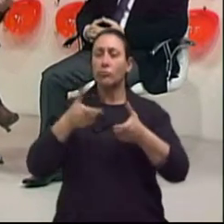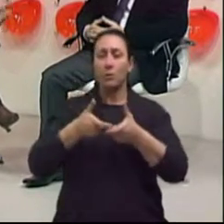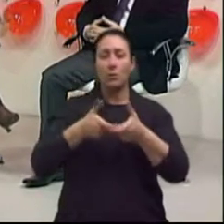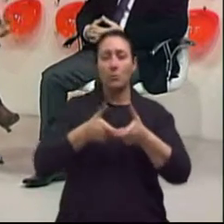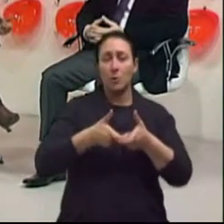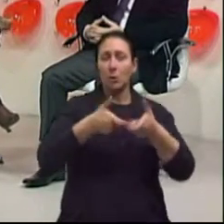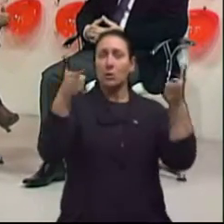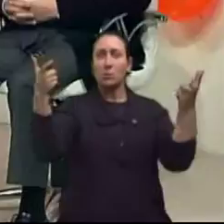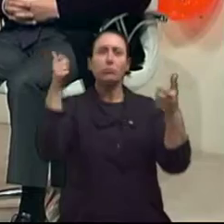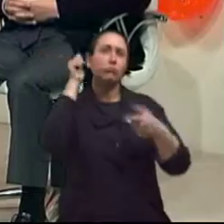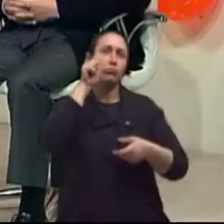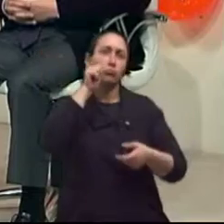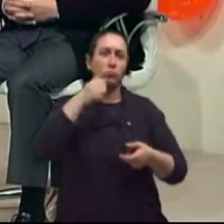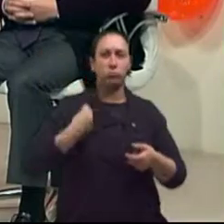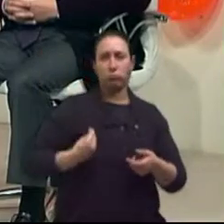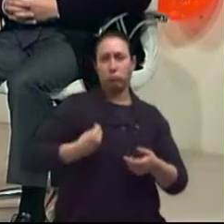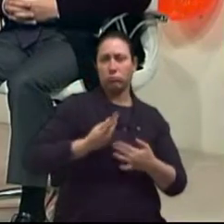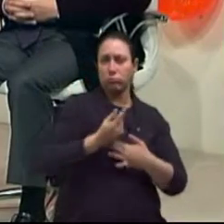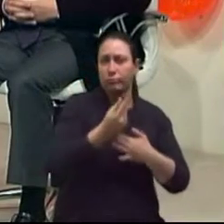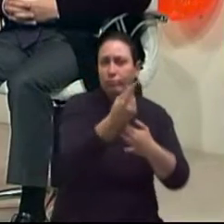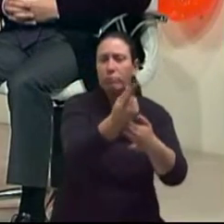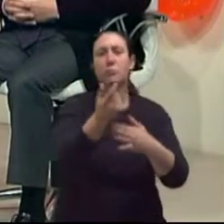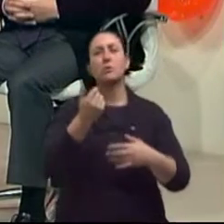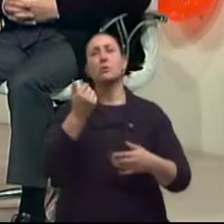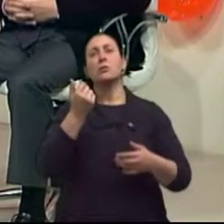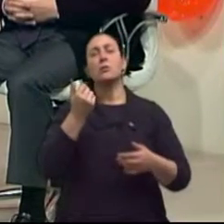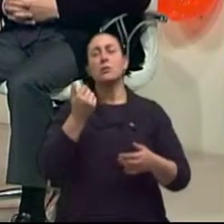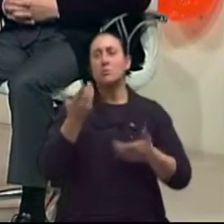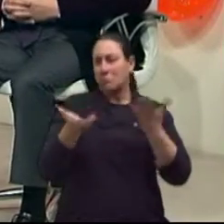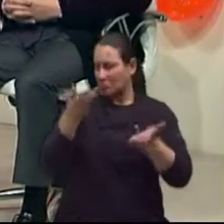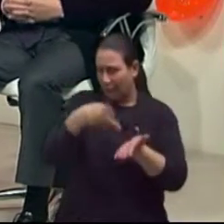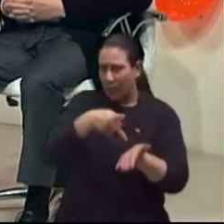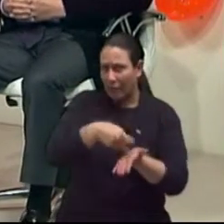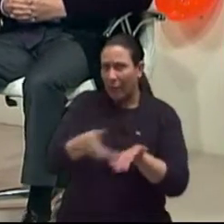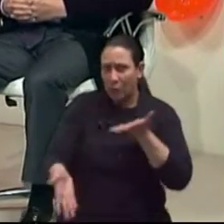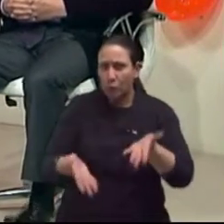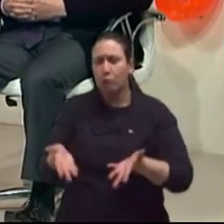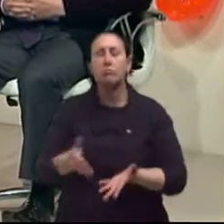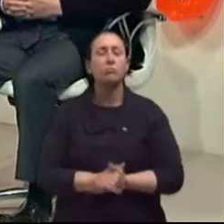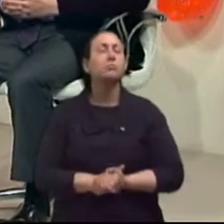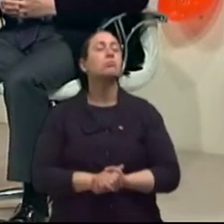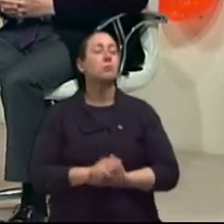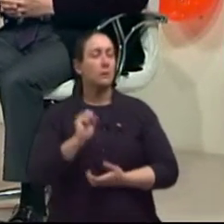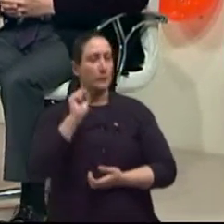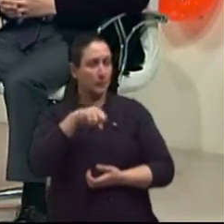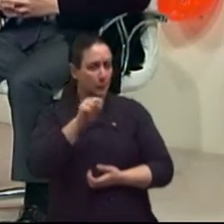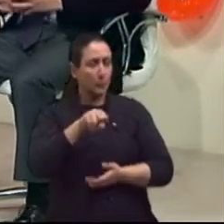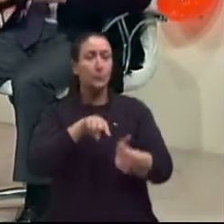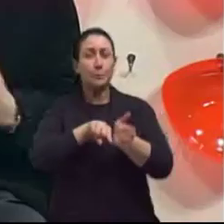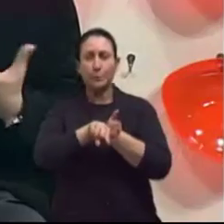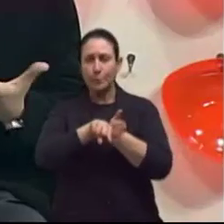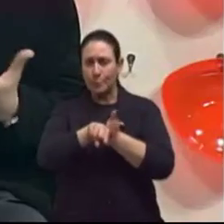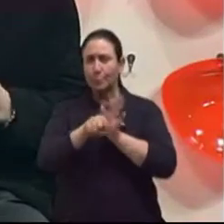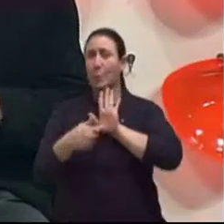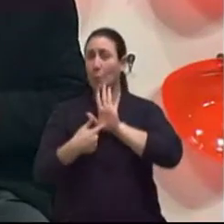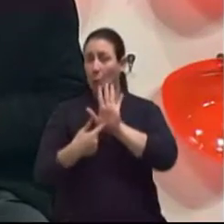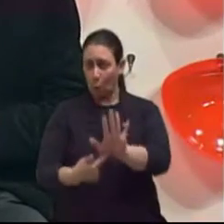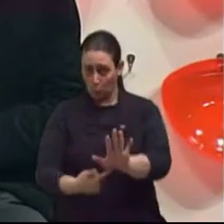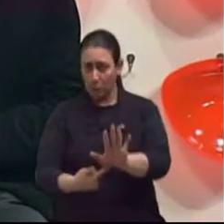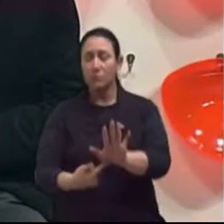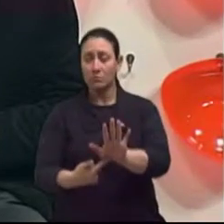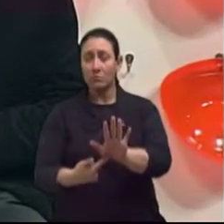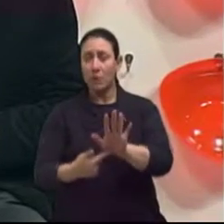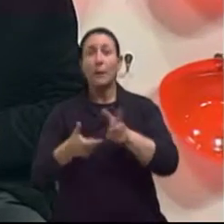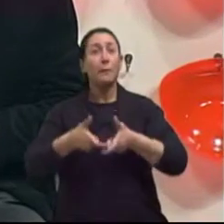A maior longevidade, com mais anos de vida. É isso mesmo? É isso mesmo. Hoje os estudos mostram que a proporção